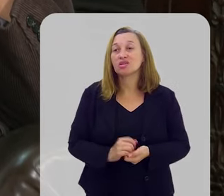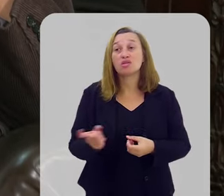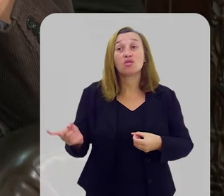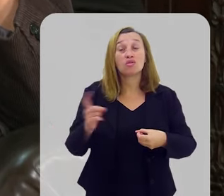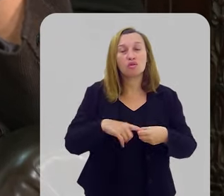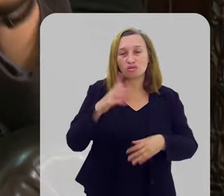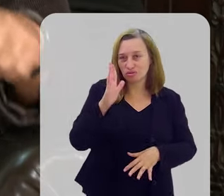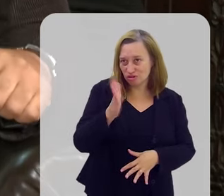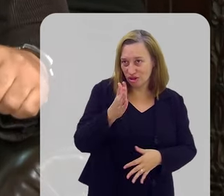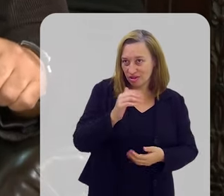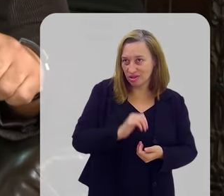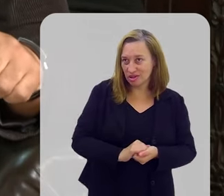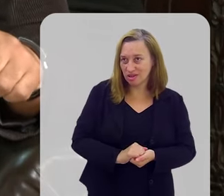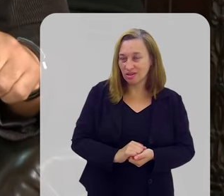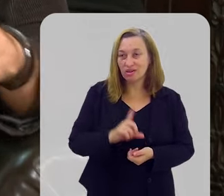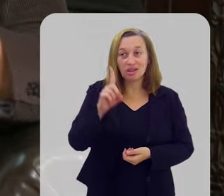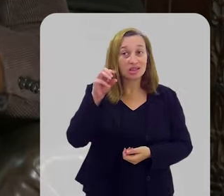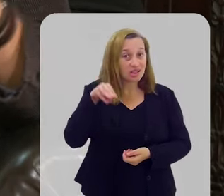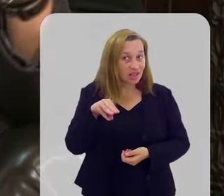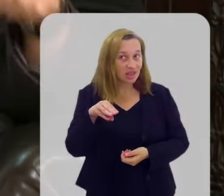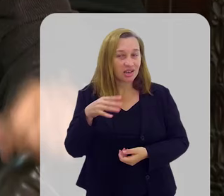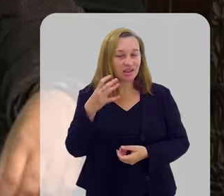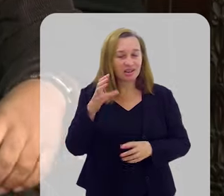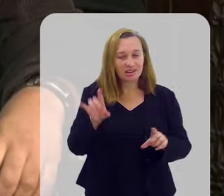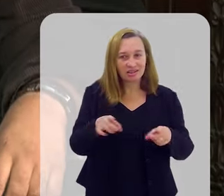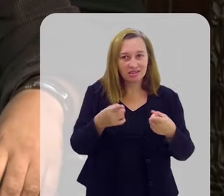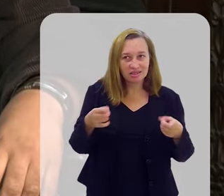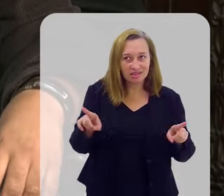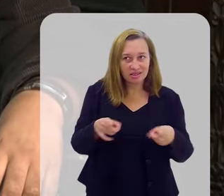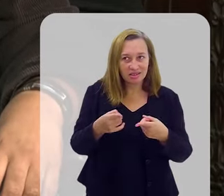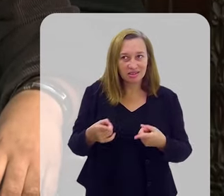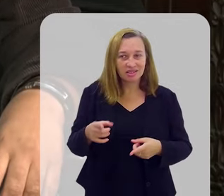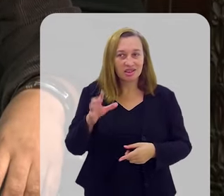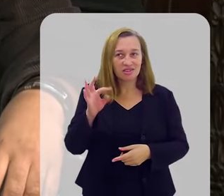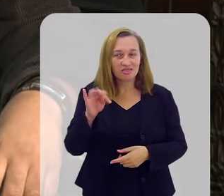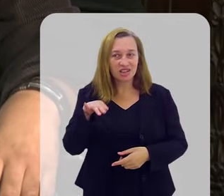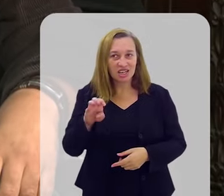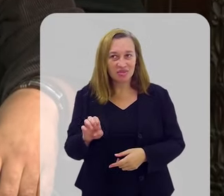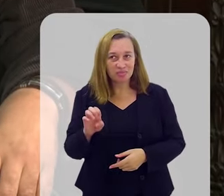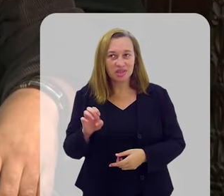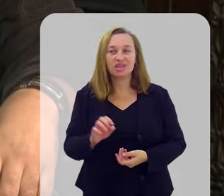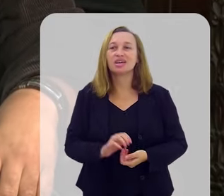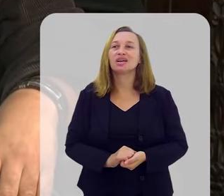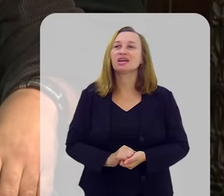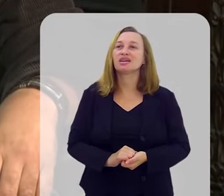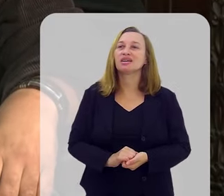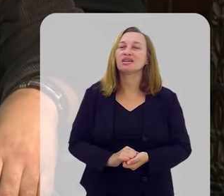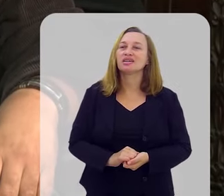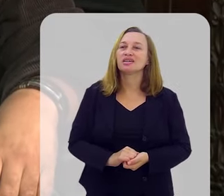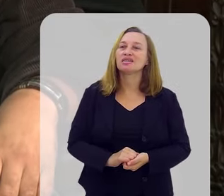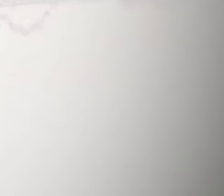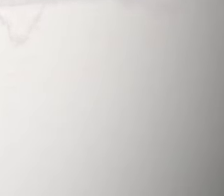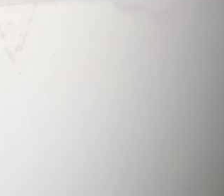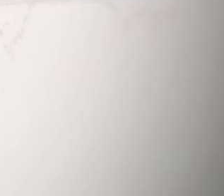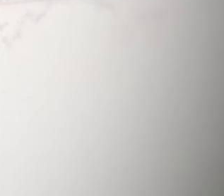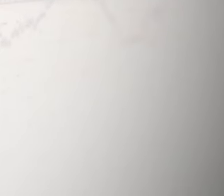Eu volto já com o Dan cantando. Com o Felipe, com o Baconzinho, para todos nós.